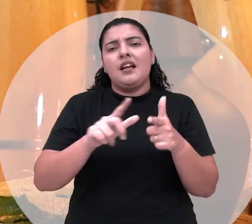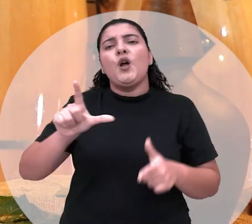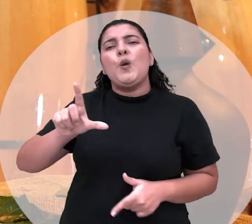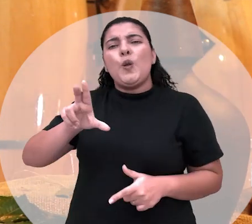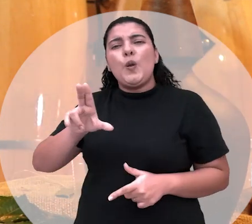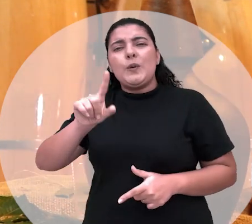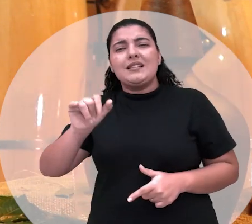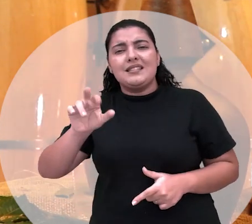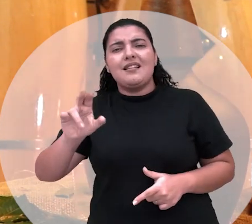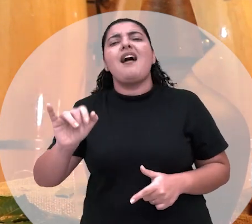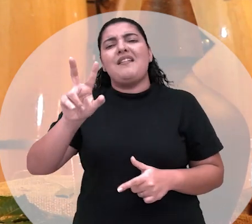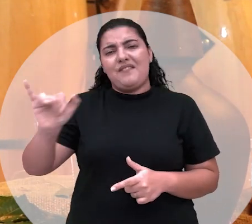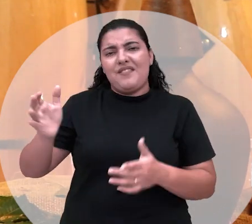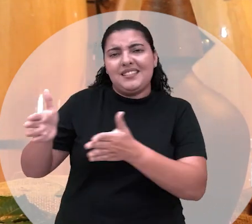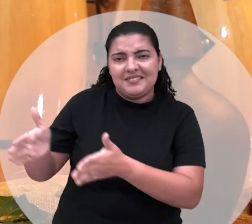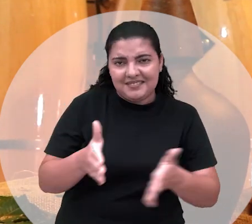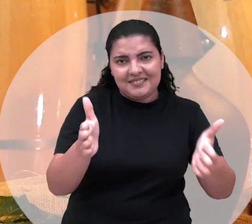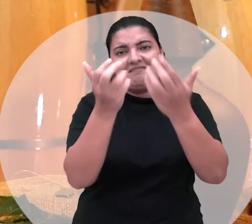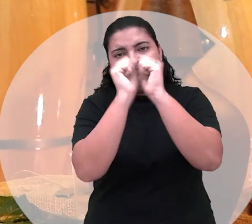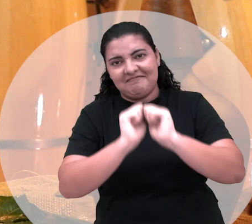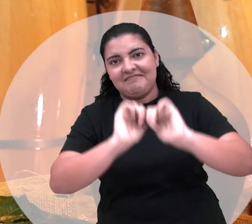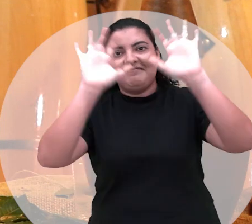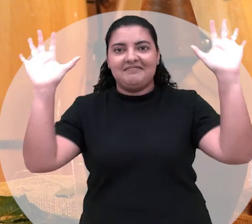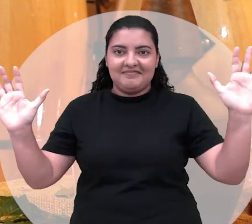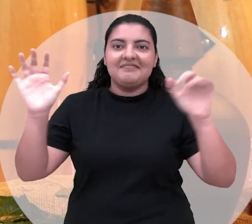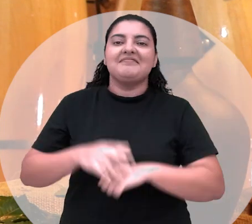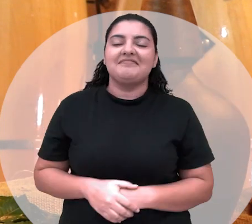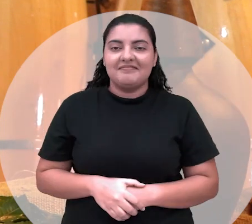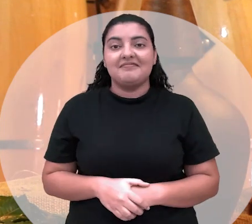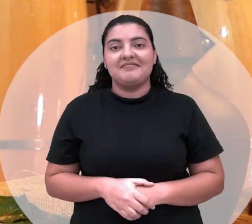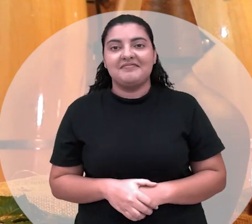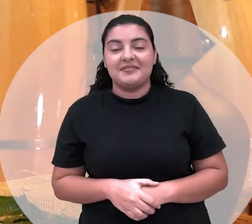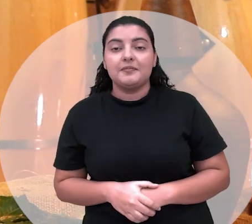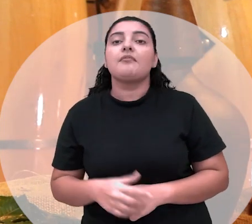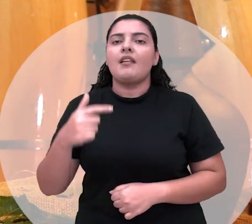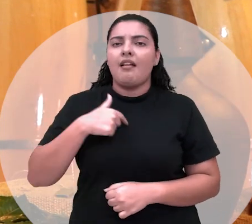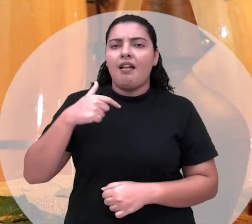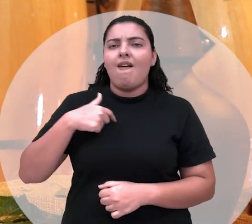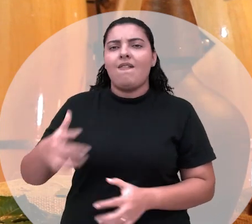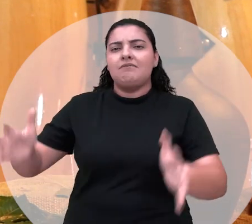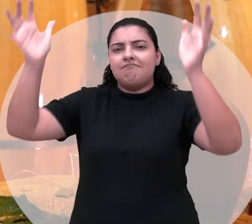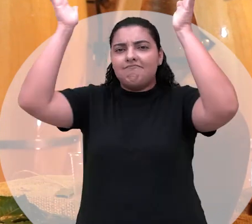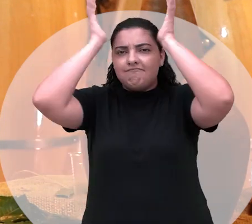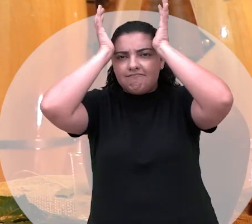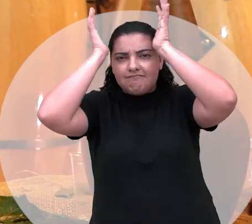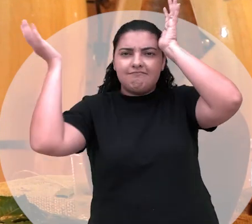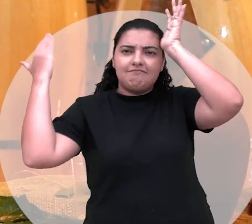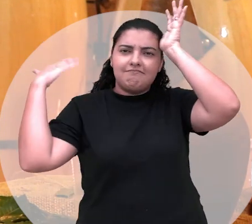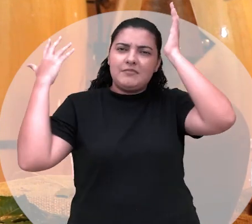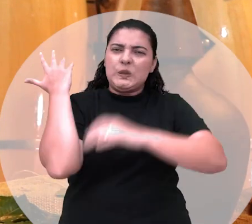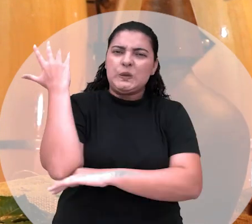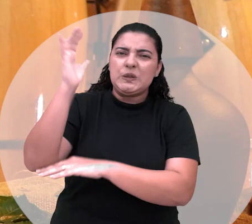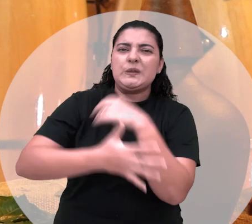e área vai abrir os teus caminhos fui coroada lá na mata